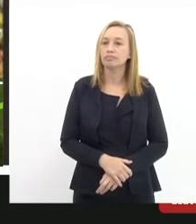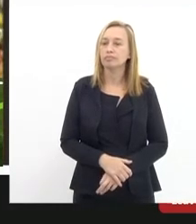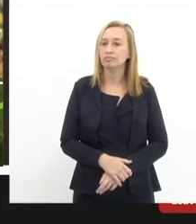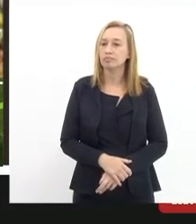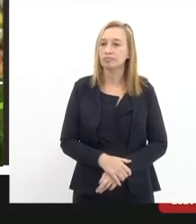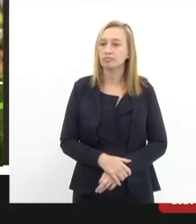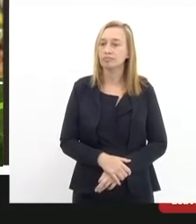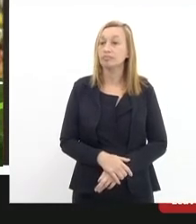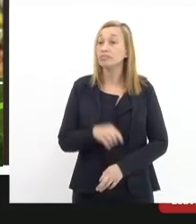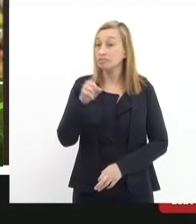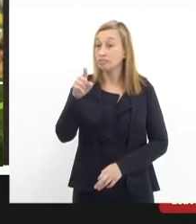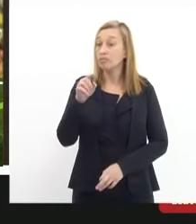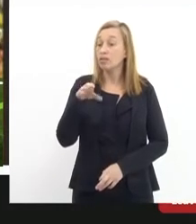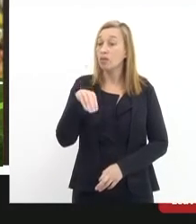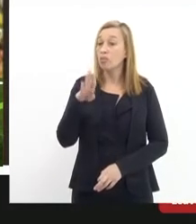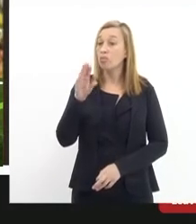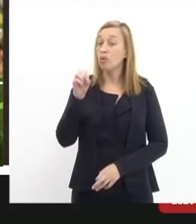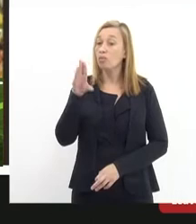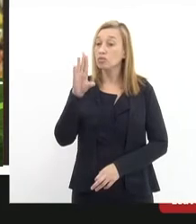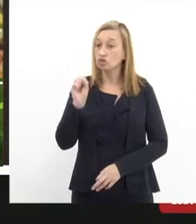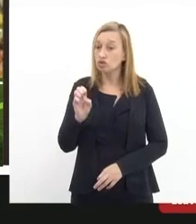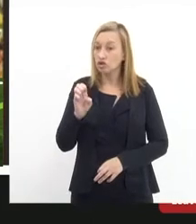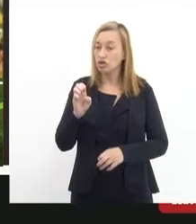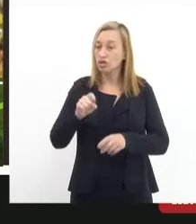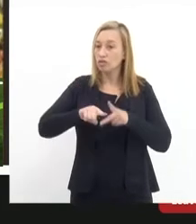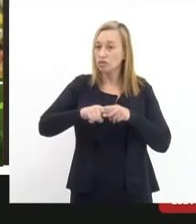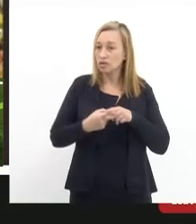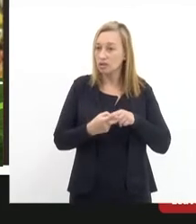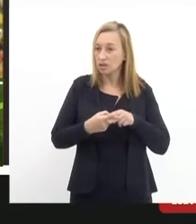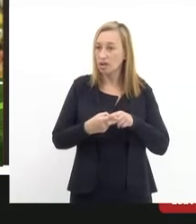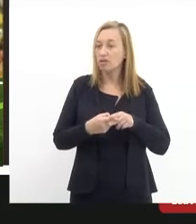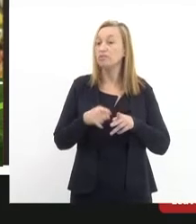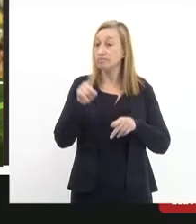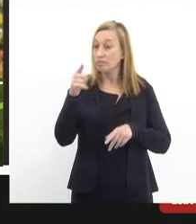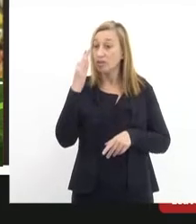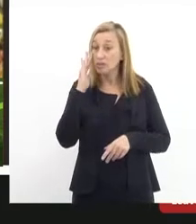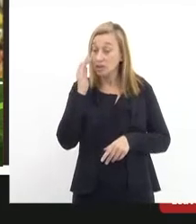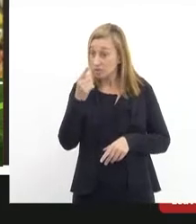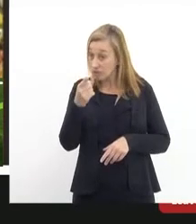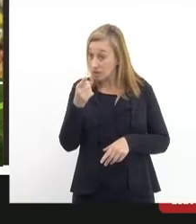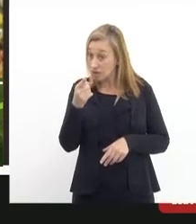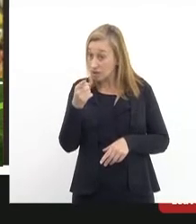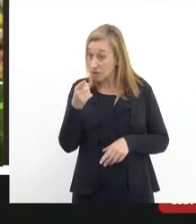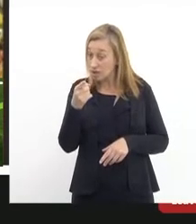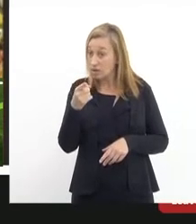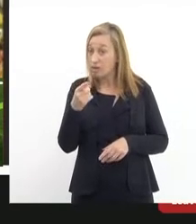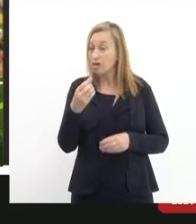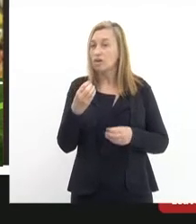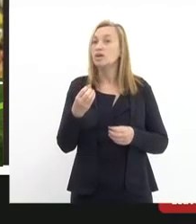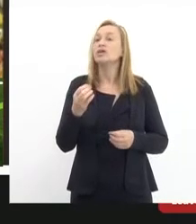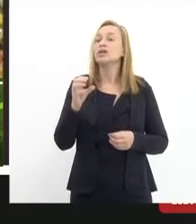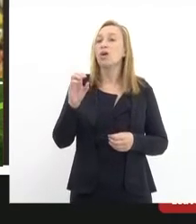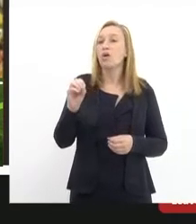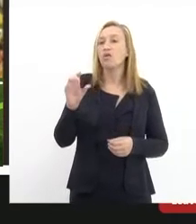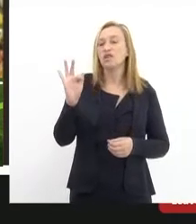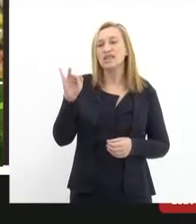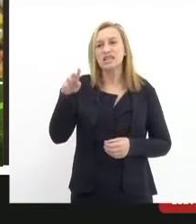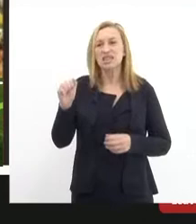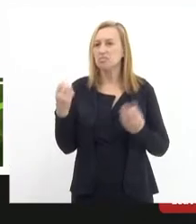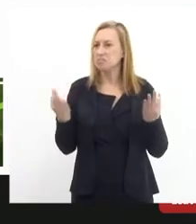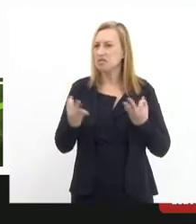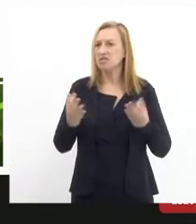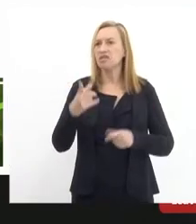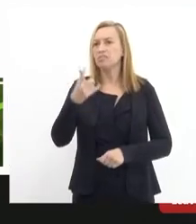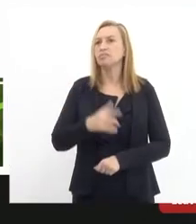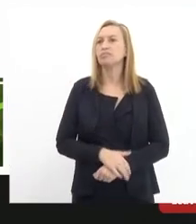Esse é um bonde que foi restaurado na oficina, para vocês entenderem. A restauração na oficina é perfeitamente possível. Vamos adiante.